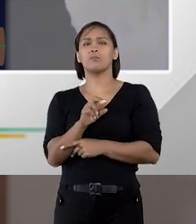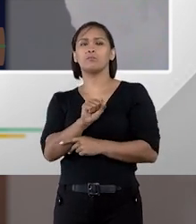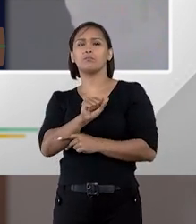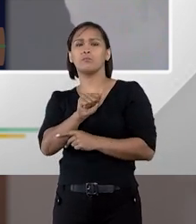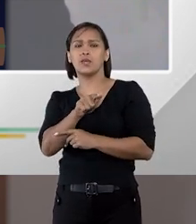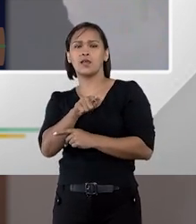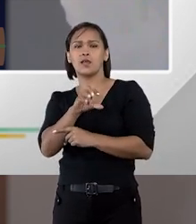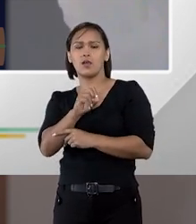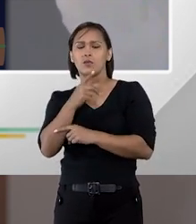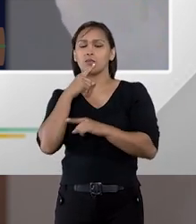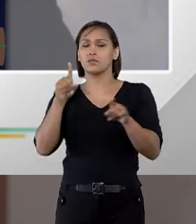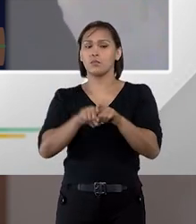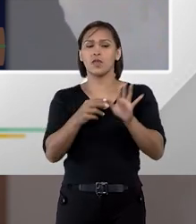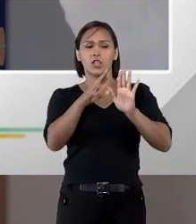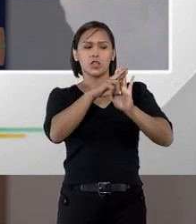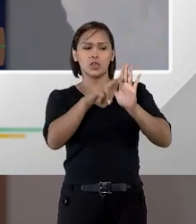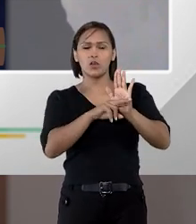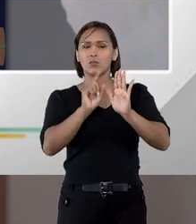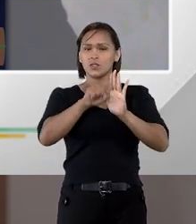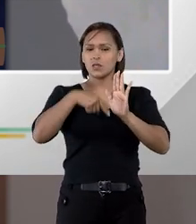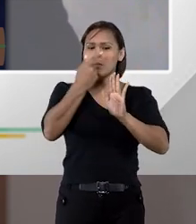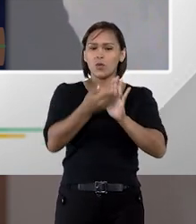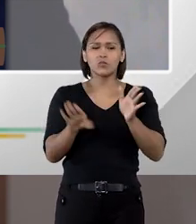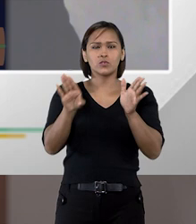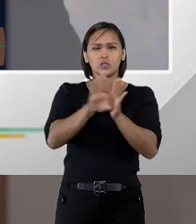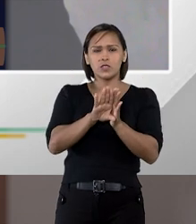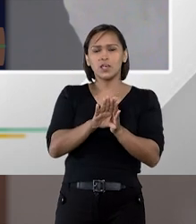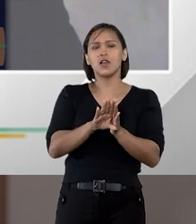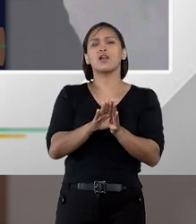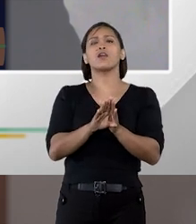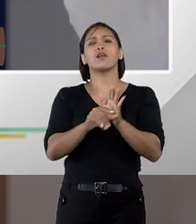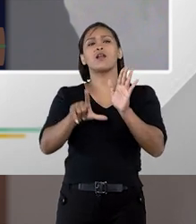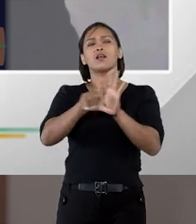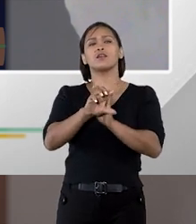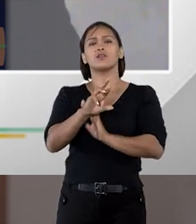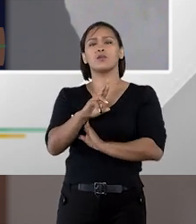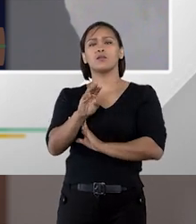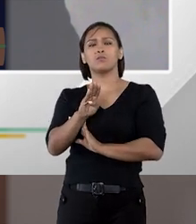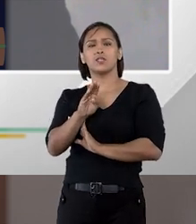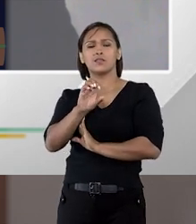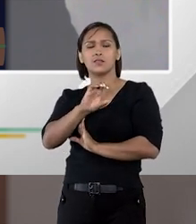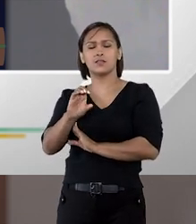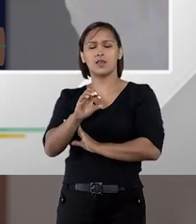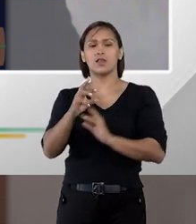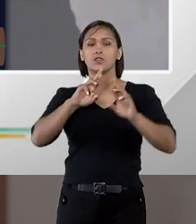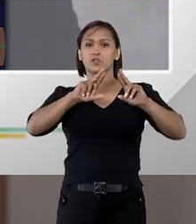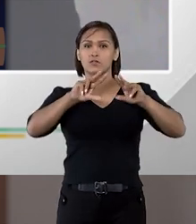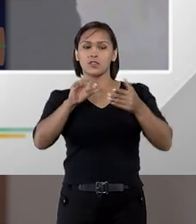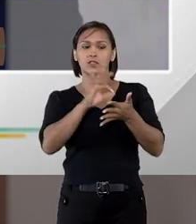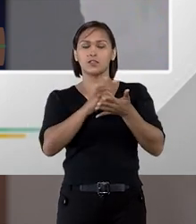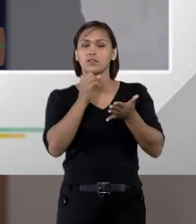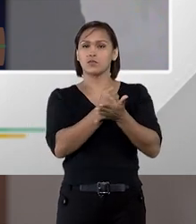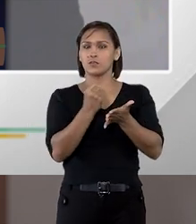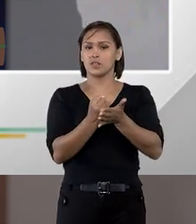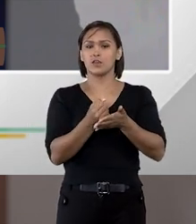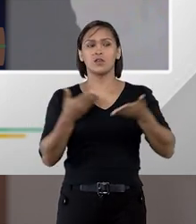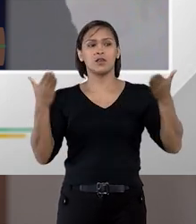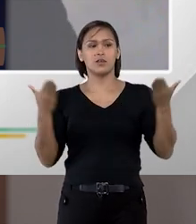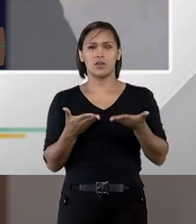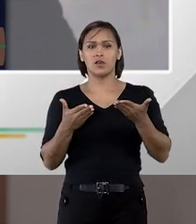vieram também em outras normas posteriores, como a lei do RDC, do regime diferenciado de contratação, e agora,